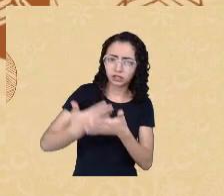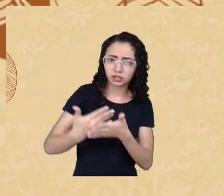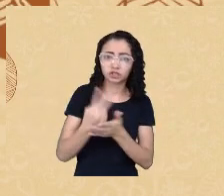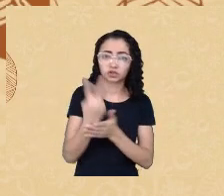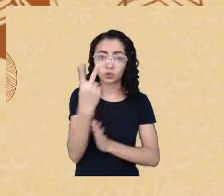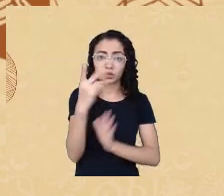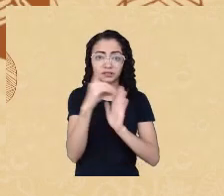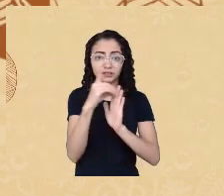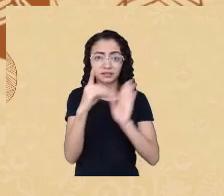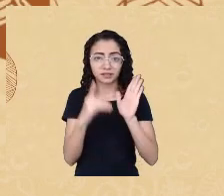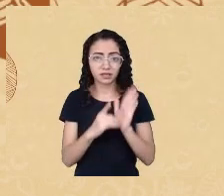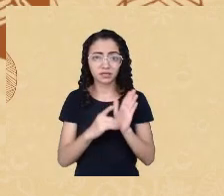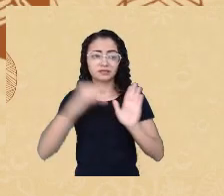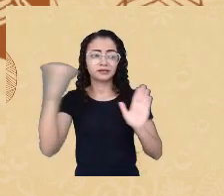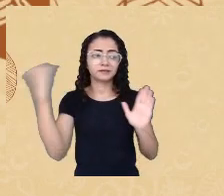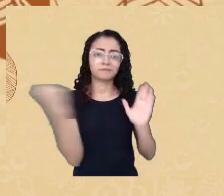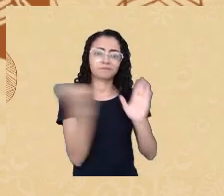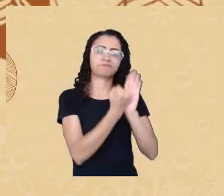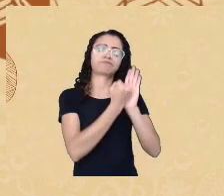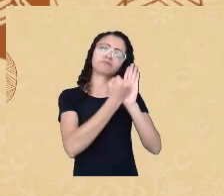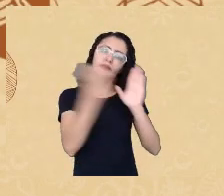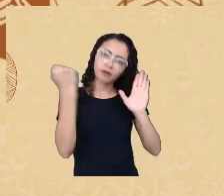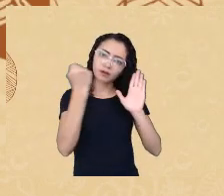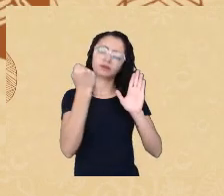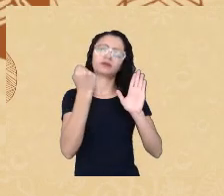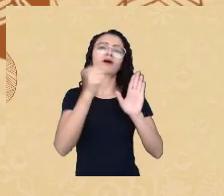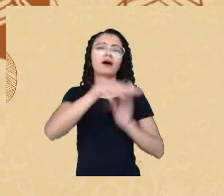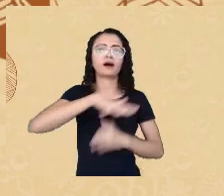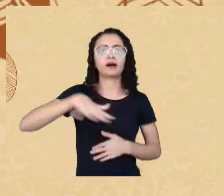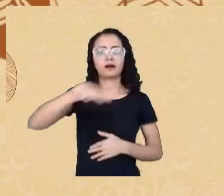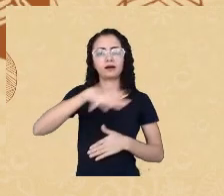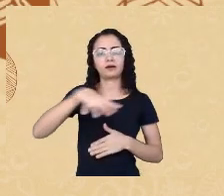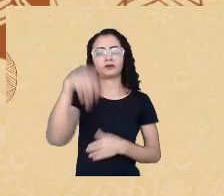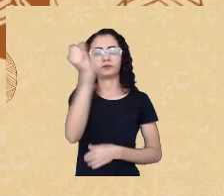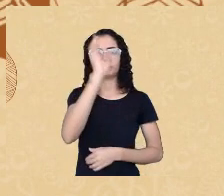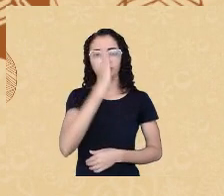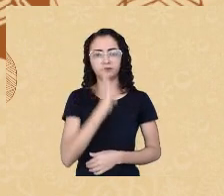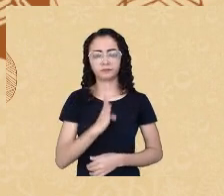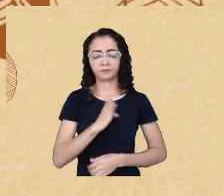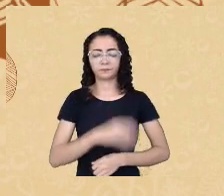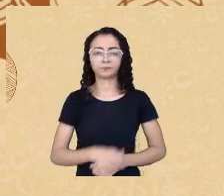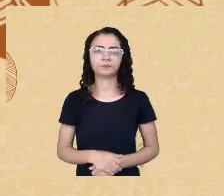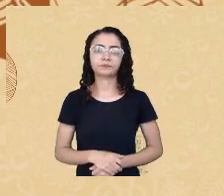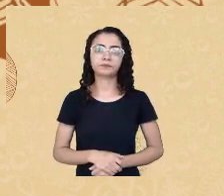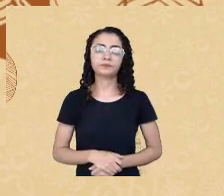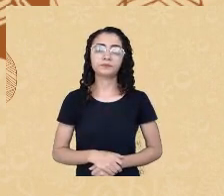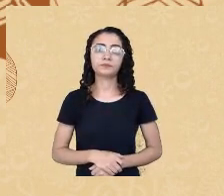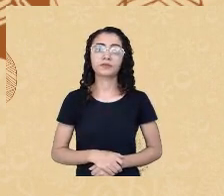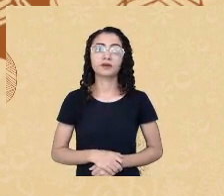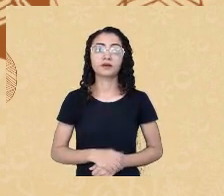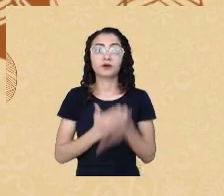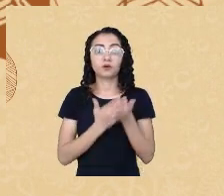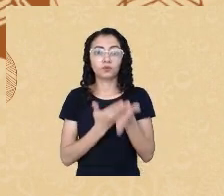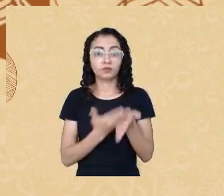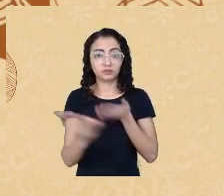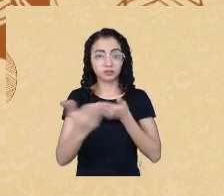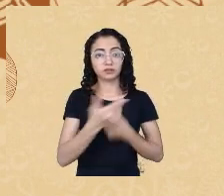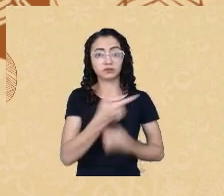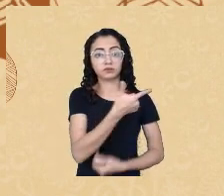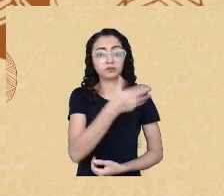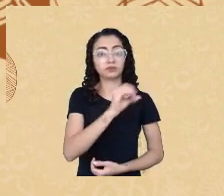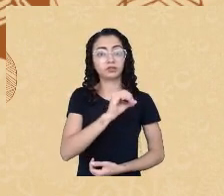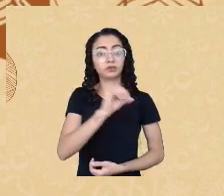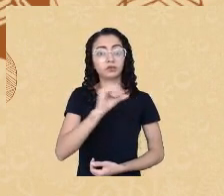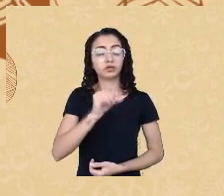modificações nessa área no Brasil. A começar no ano de 2001, quando a Comissão Consultiva de